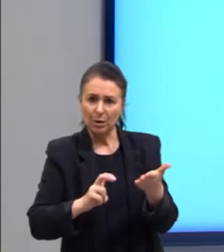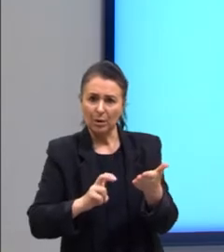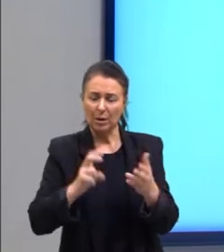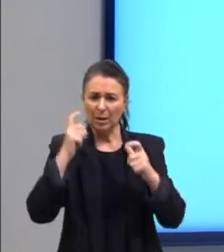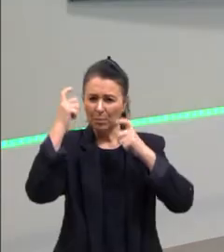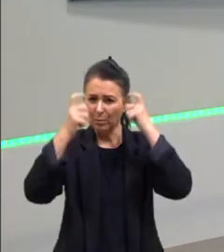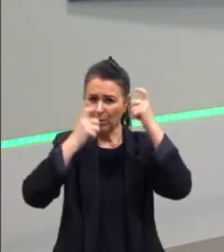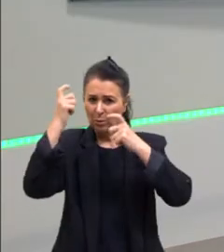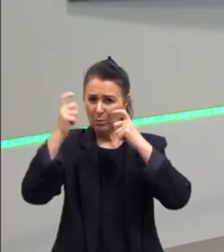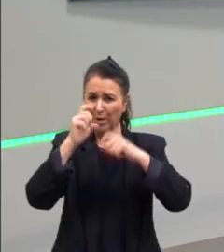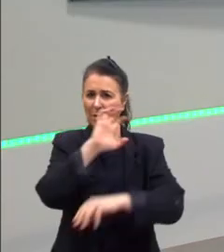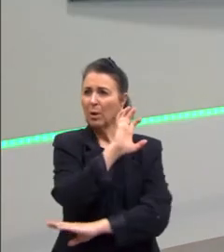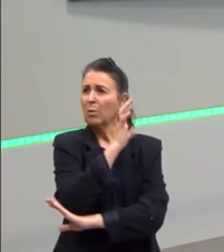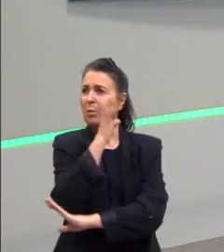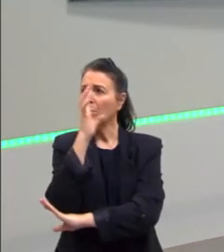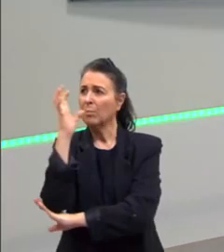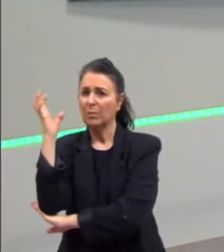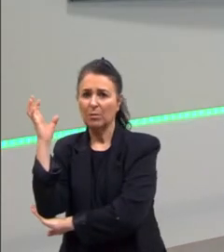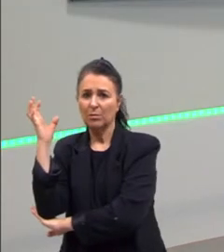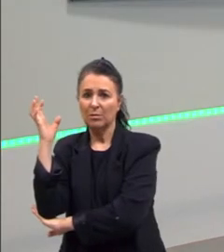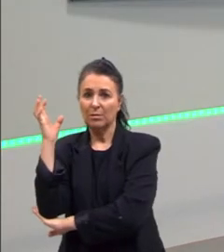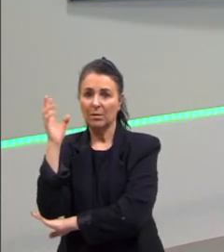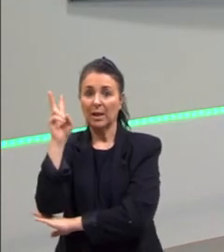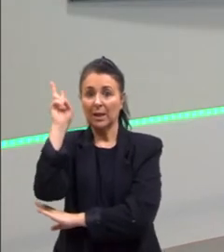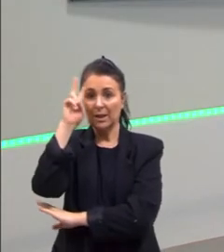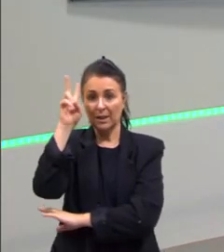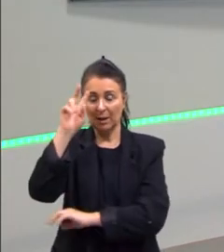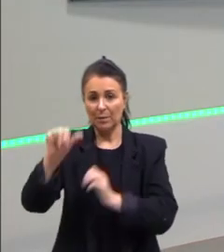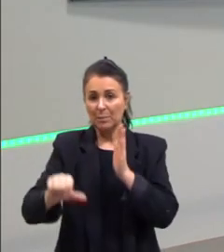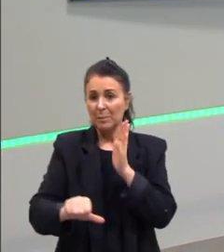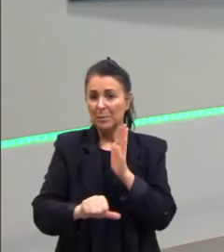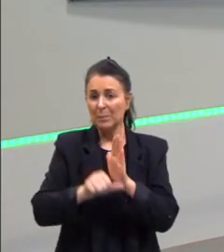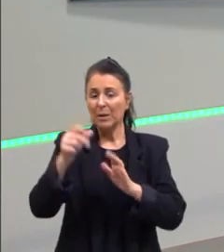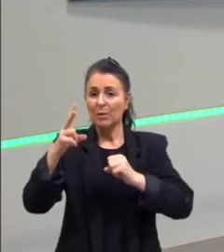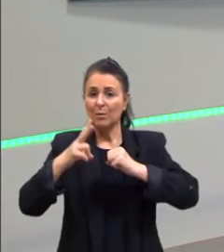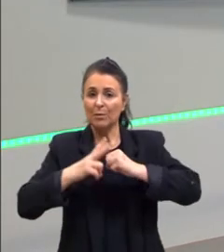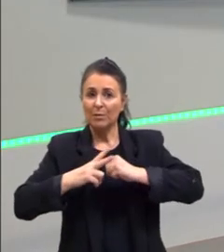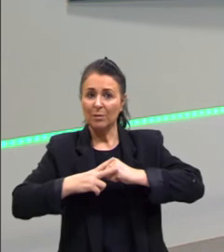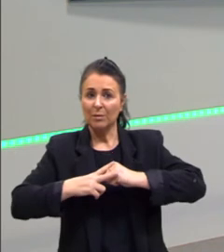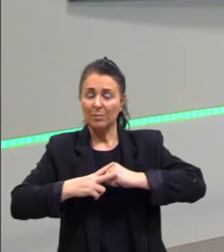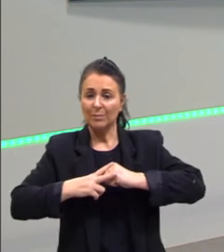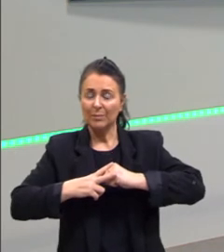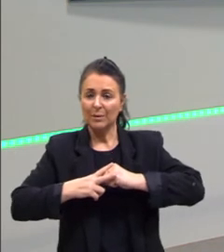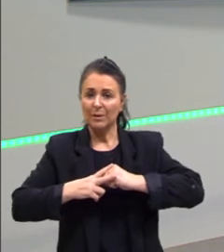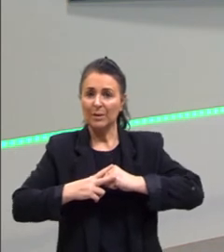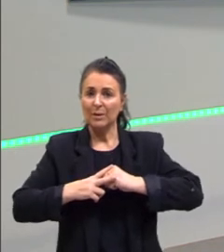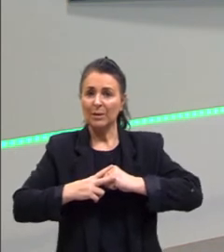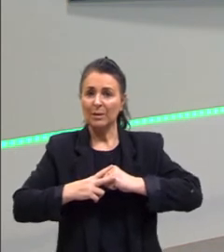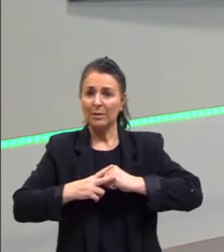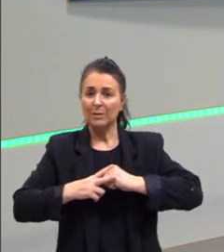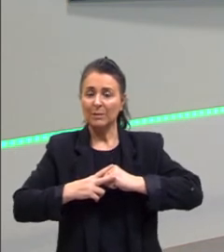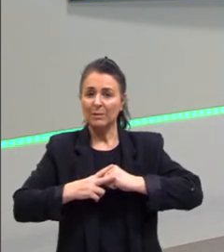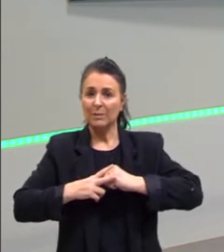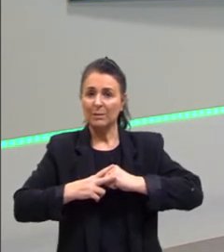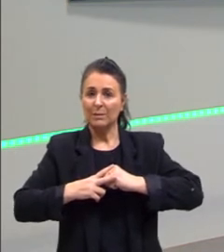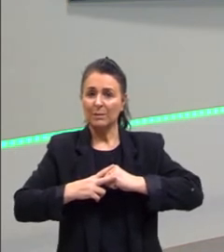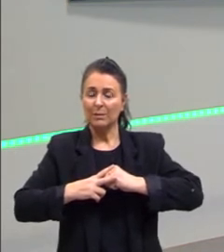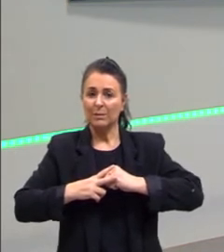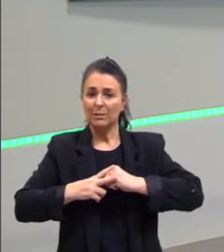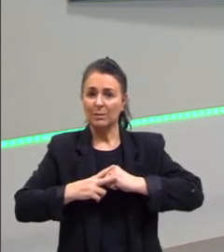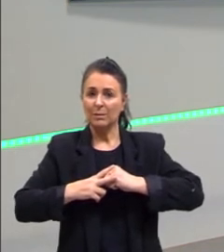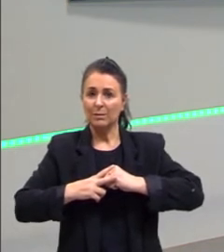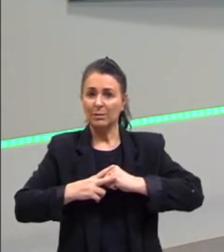primeiro verbo que nós encontramos ali vai ser a UNIT, UNIT é nós.